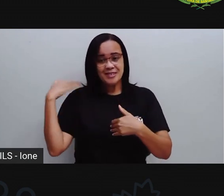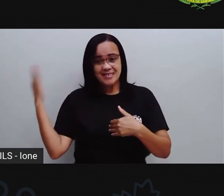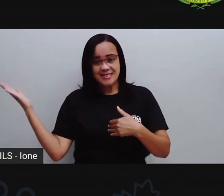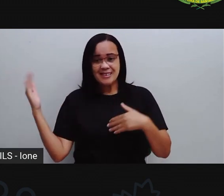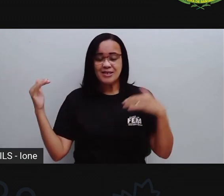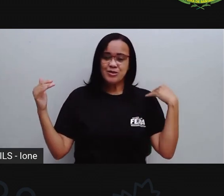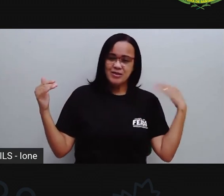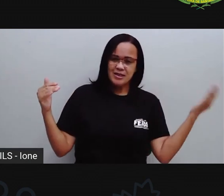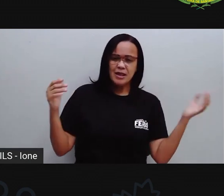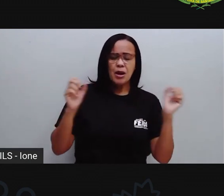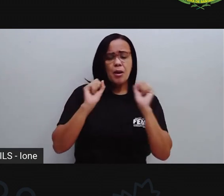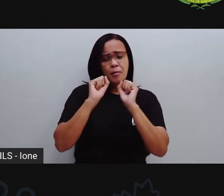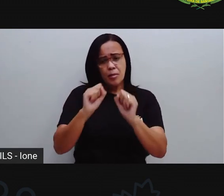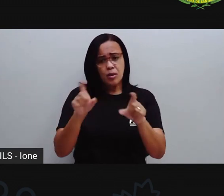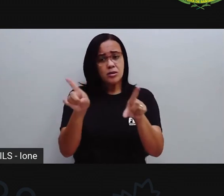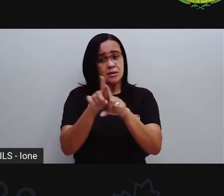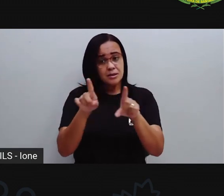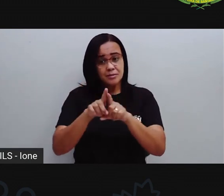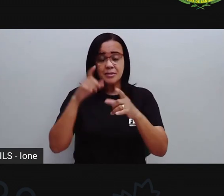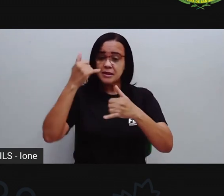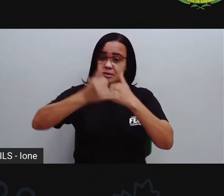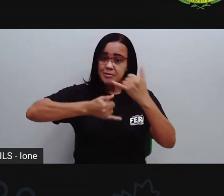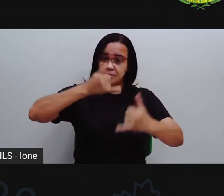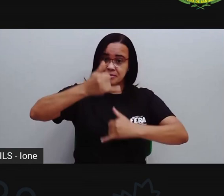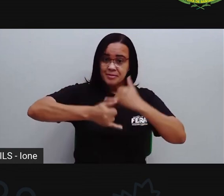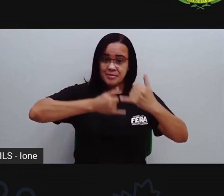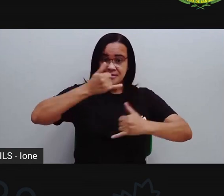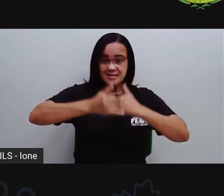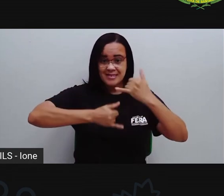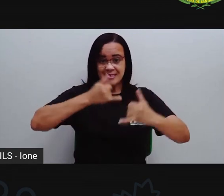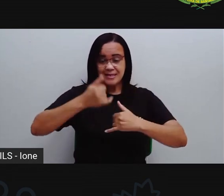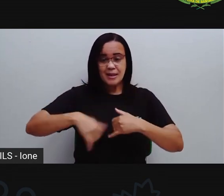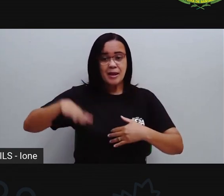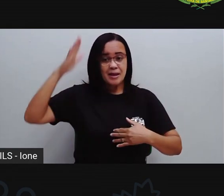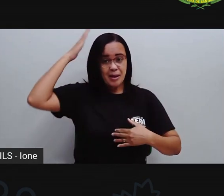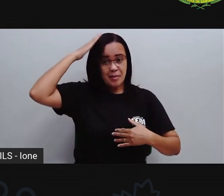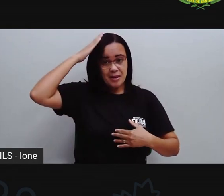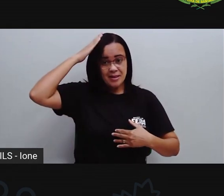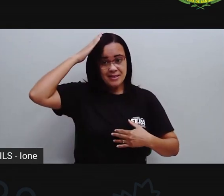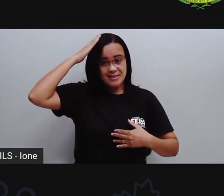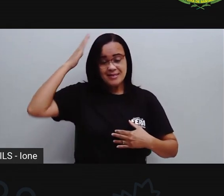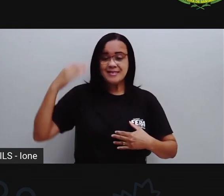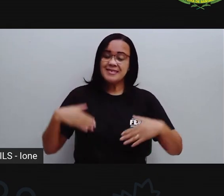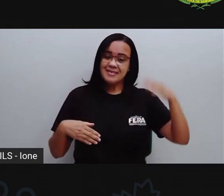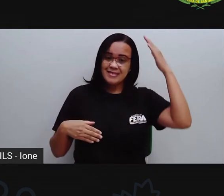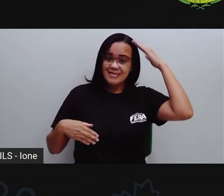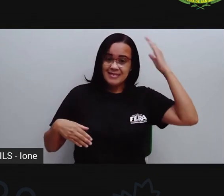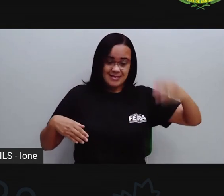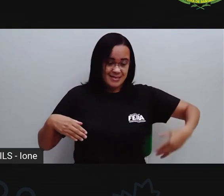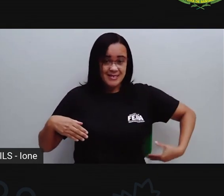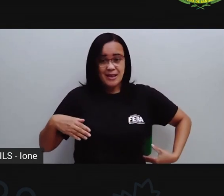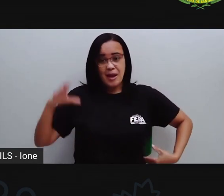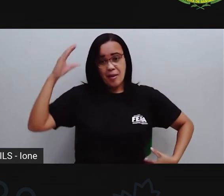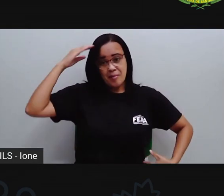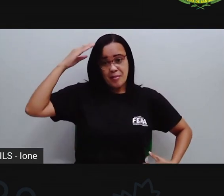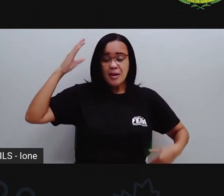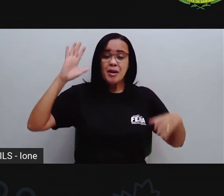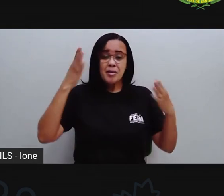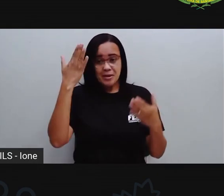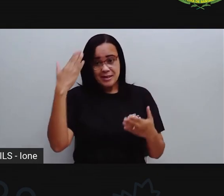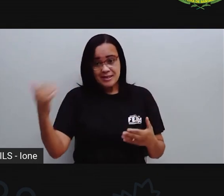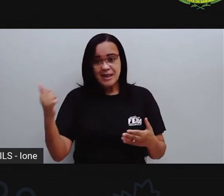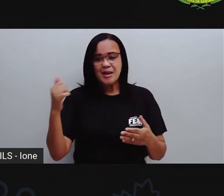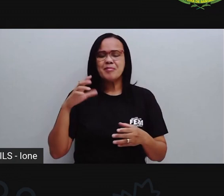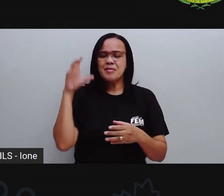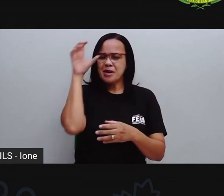brincadeira aqui, falam, né? Mão direita na cabeça, mão esquerda na cintura, né? Para vocês irem explorando aí